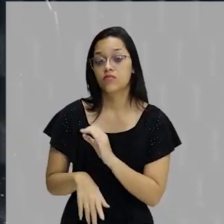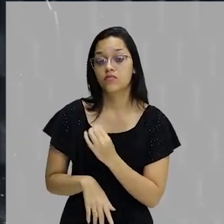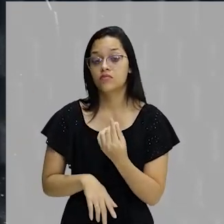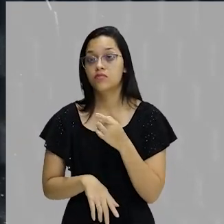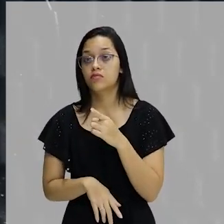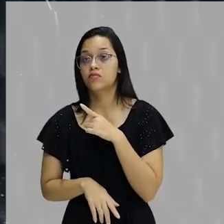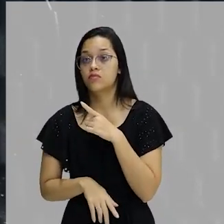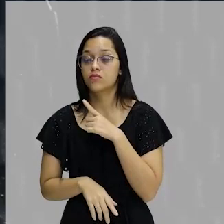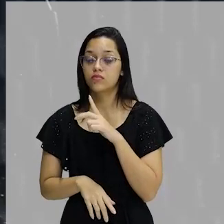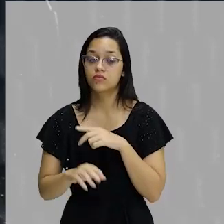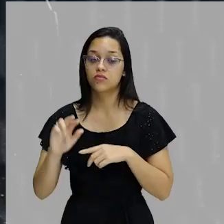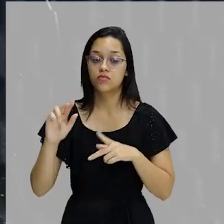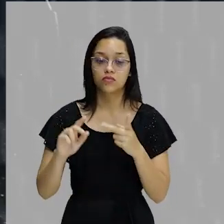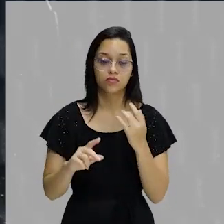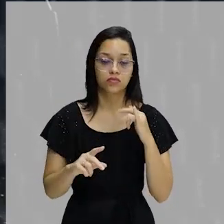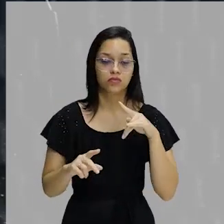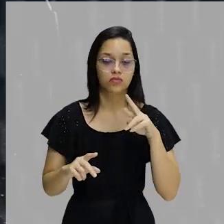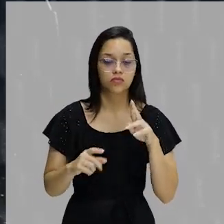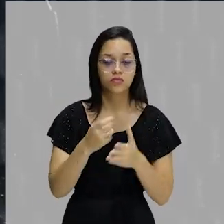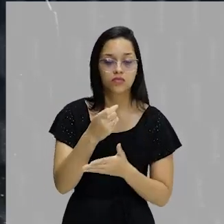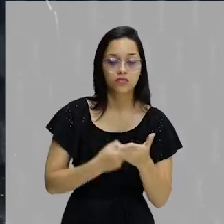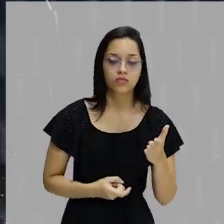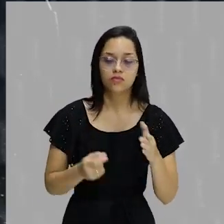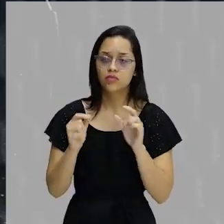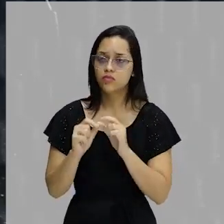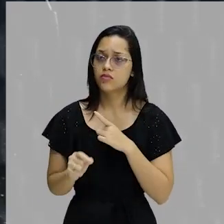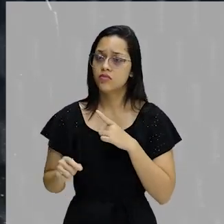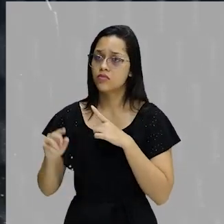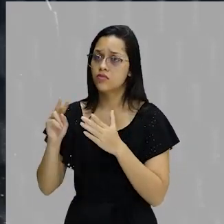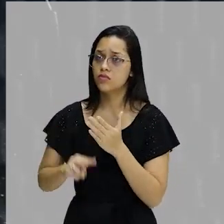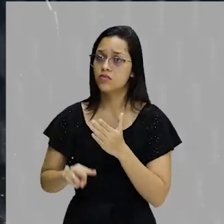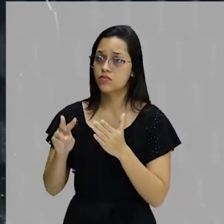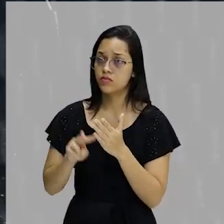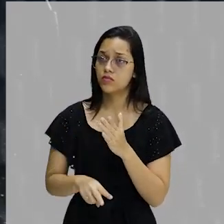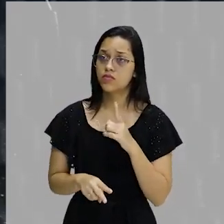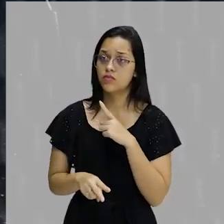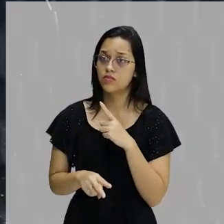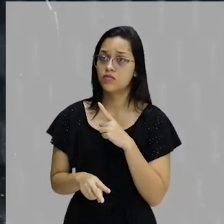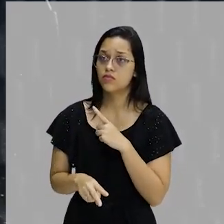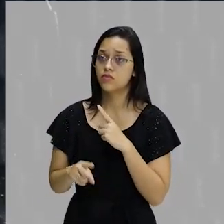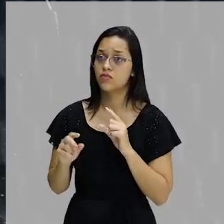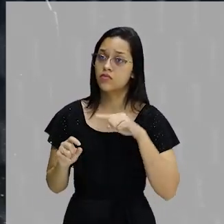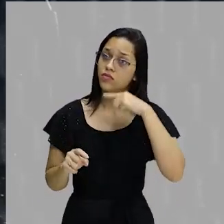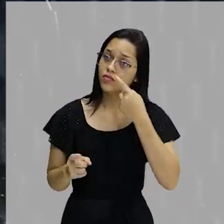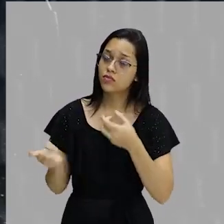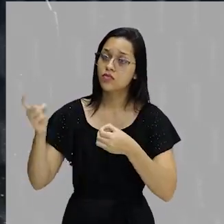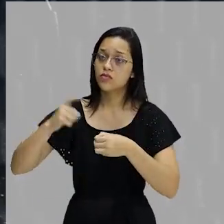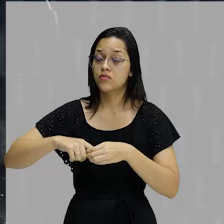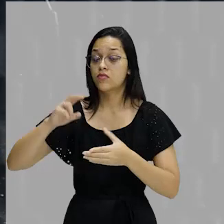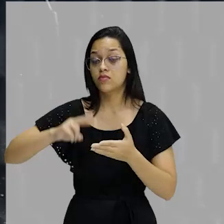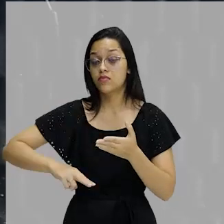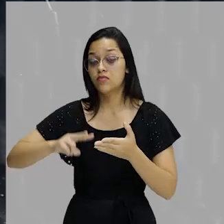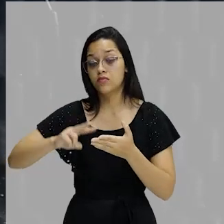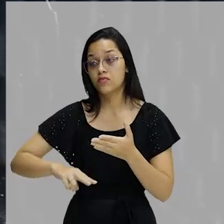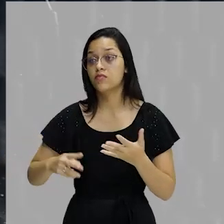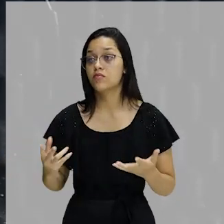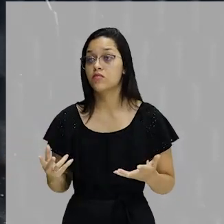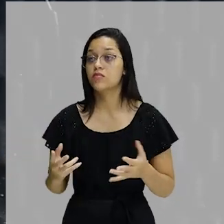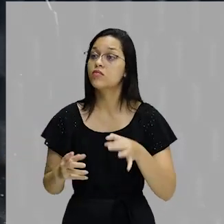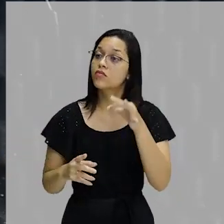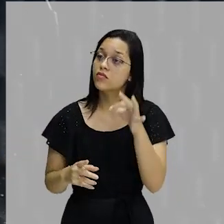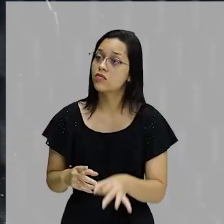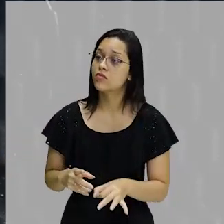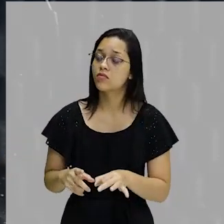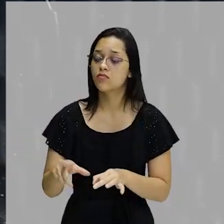então você pode pegar um hipertexto, ver as palavras destacadas e logo fazer a leitura daquilo que está destacado, para depois voltar para a sua leitura. Então, com